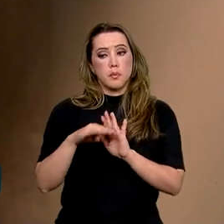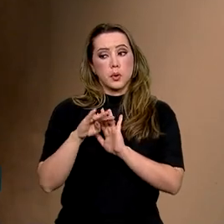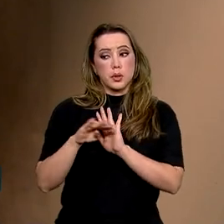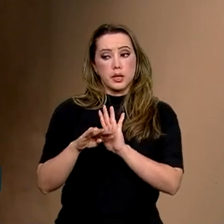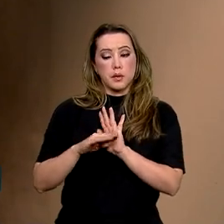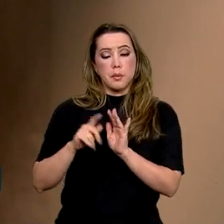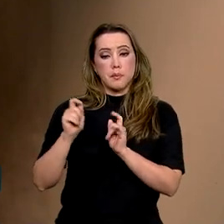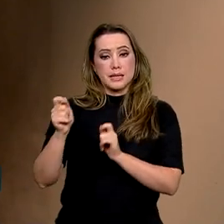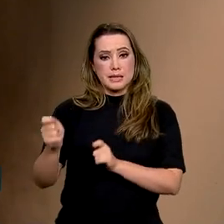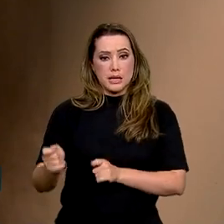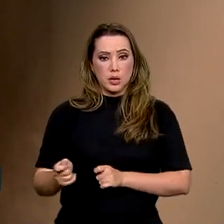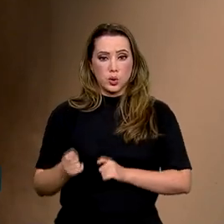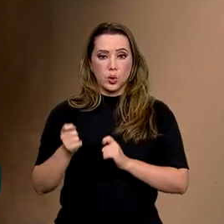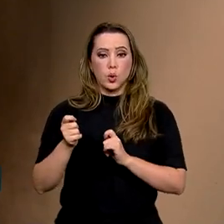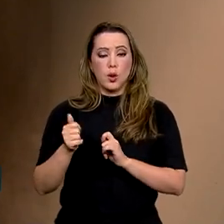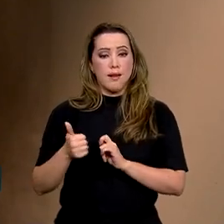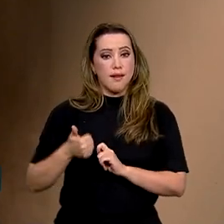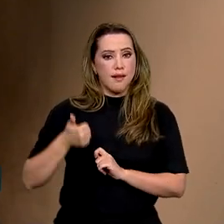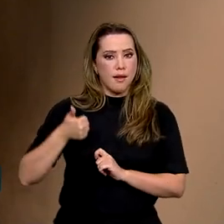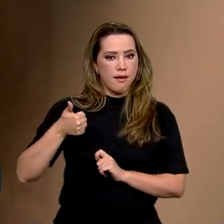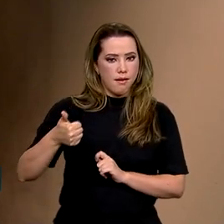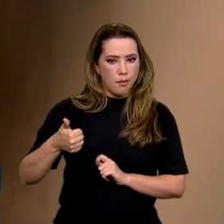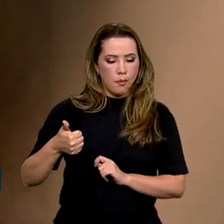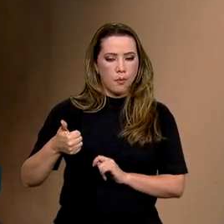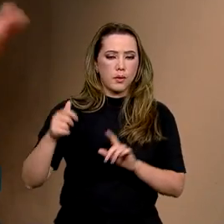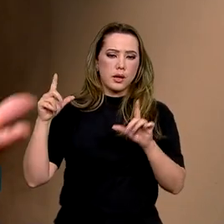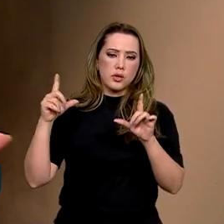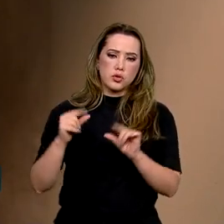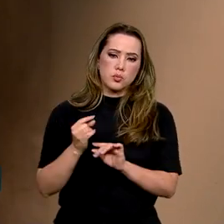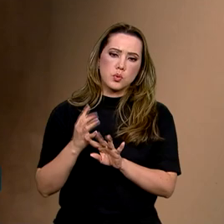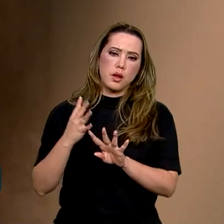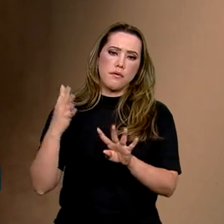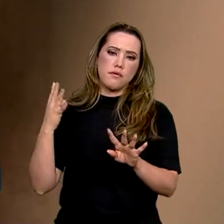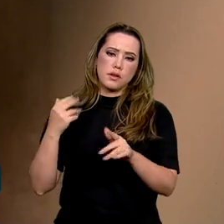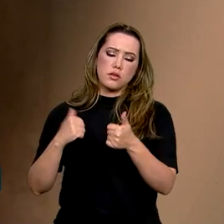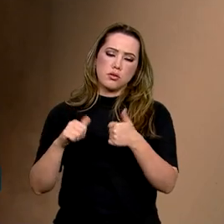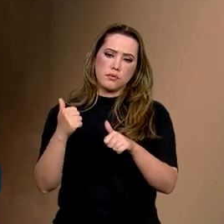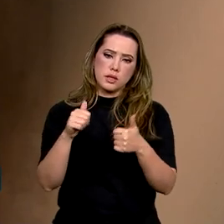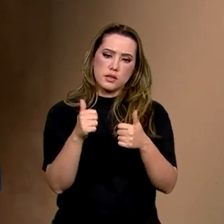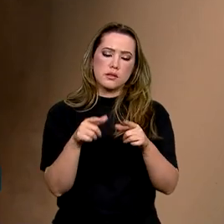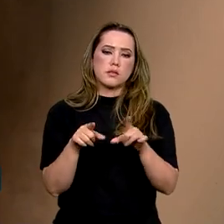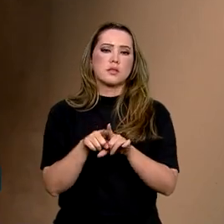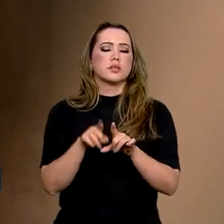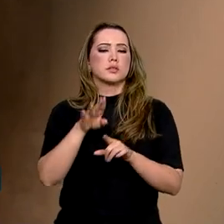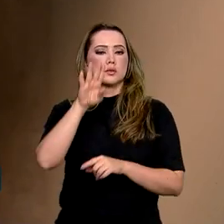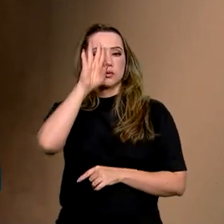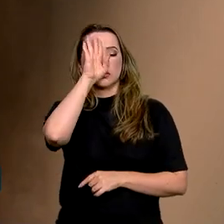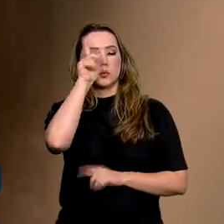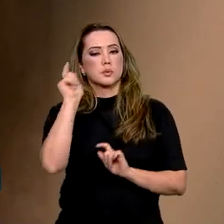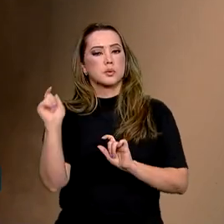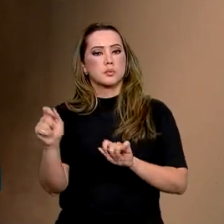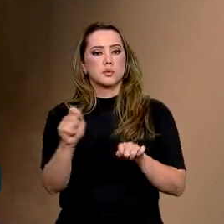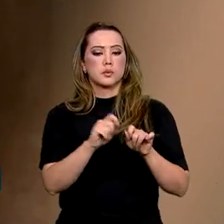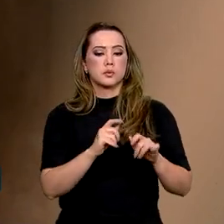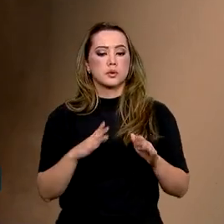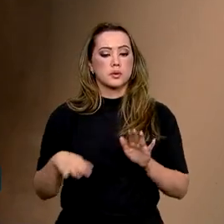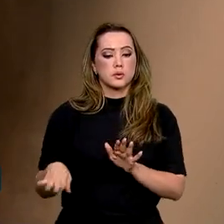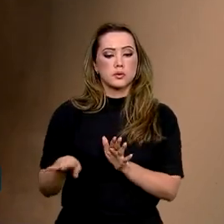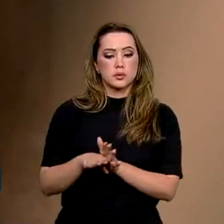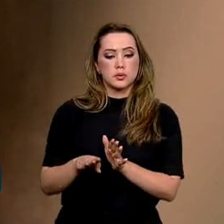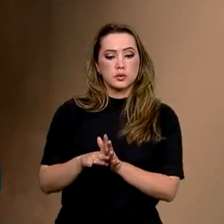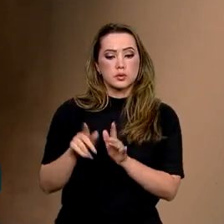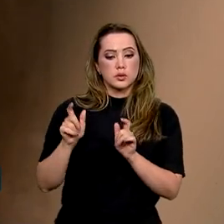que além de diminuir um pouco a fila das análises, uma das principais alvos era chegar